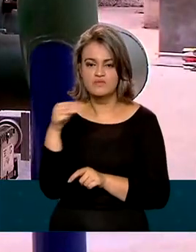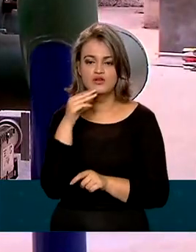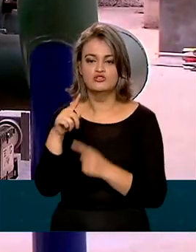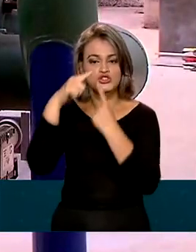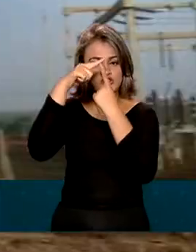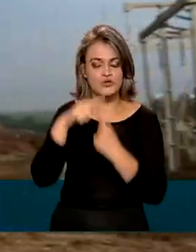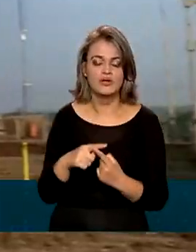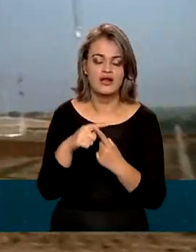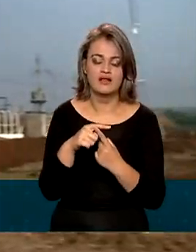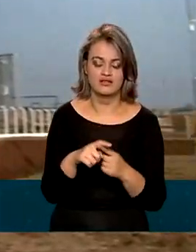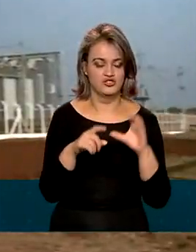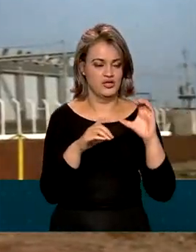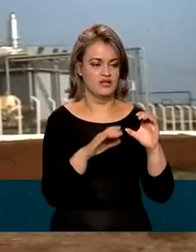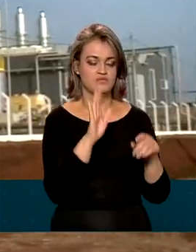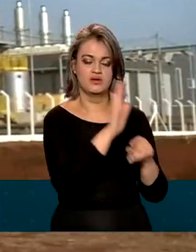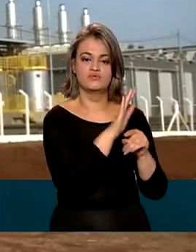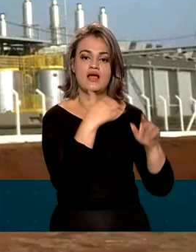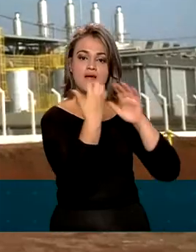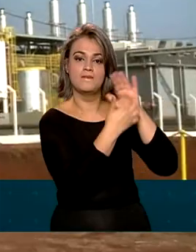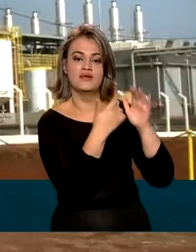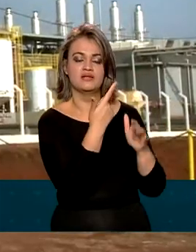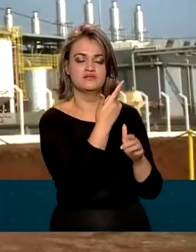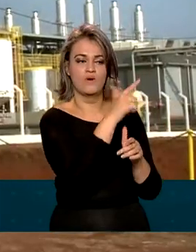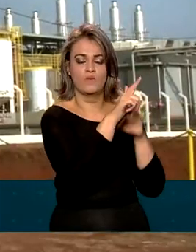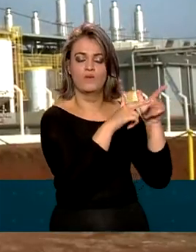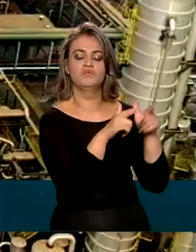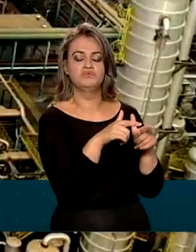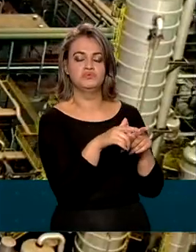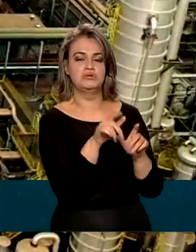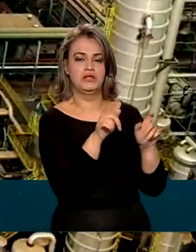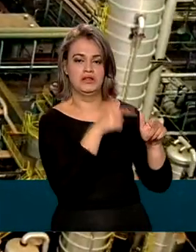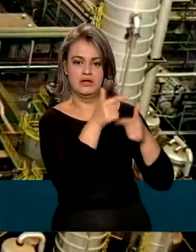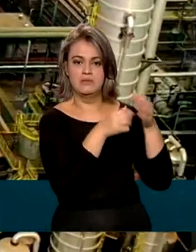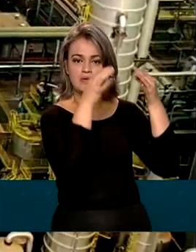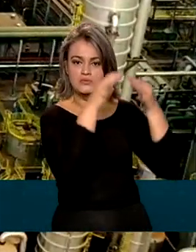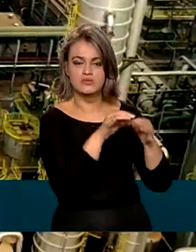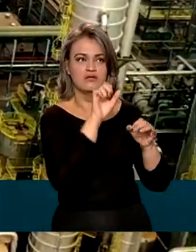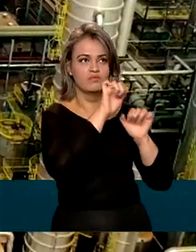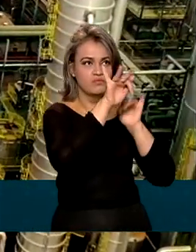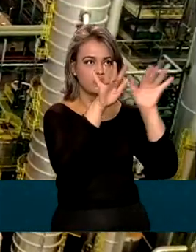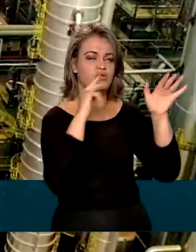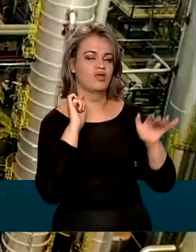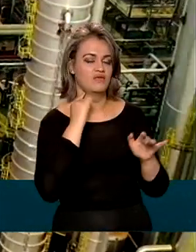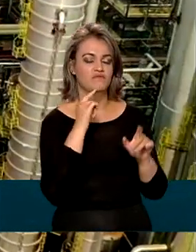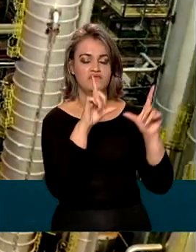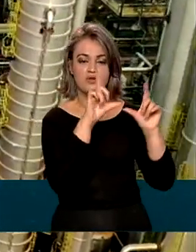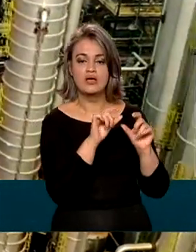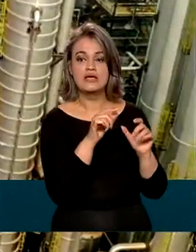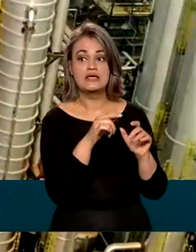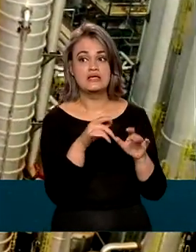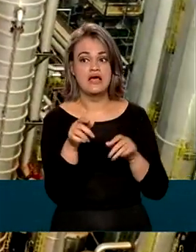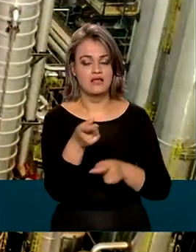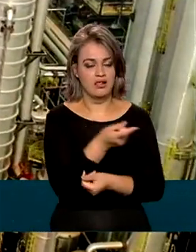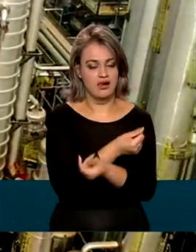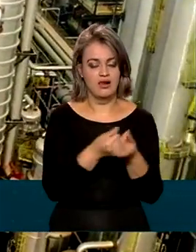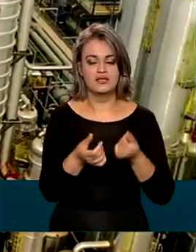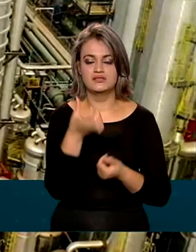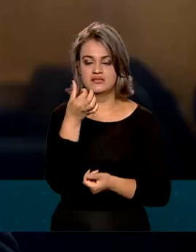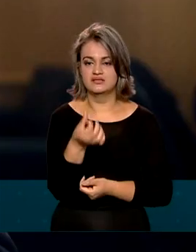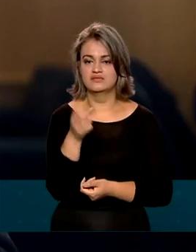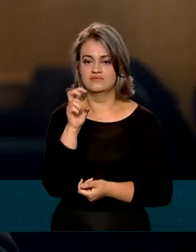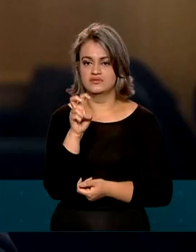de carbono para empresas licenciadas, gerando um volume financeiro de R$ 650 milhões.